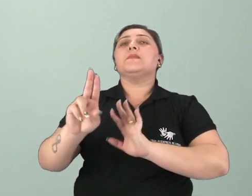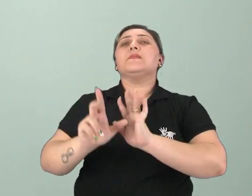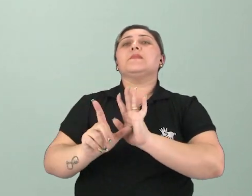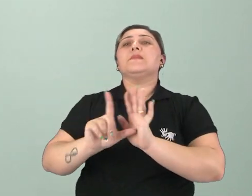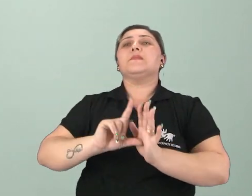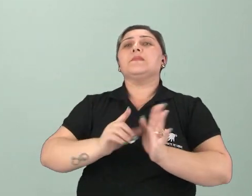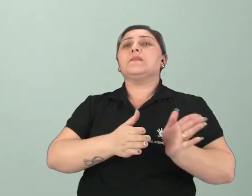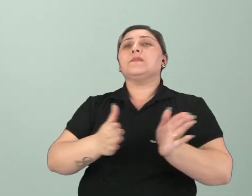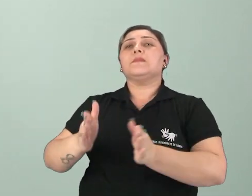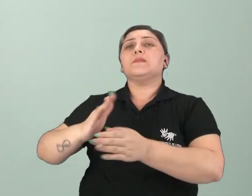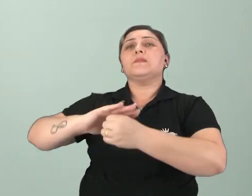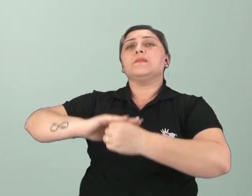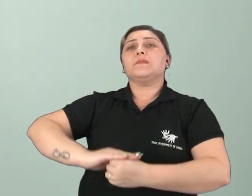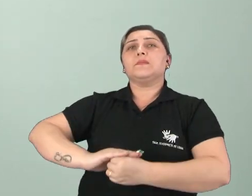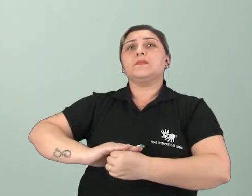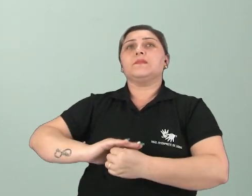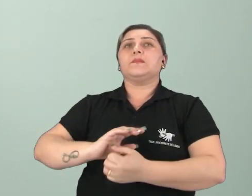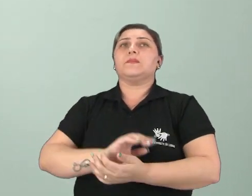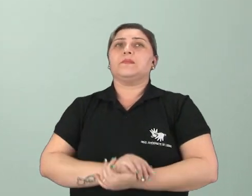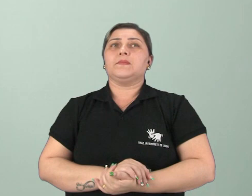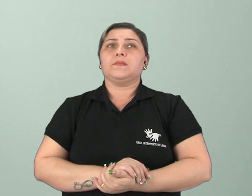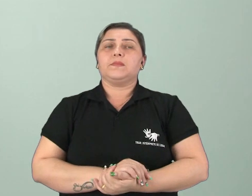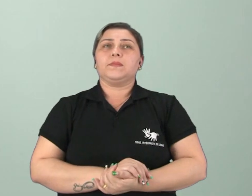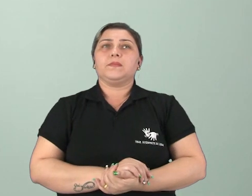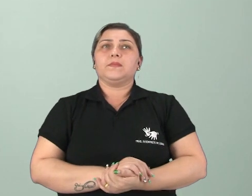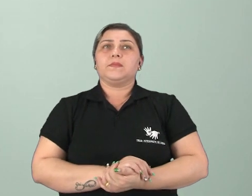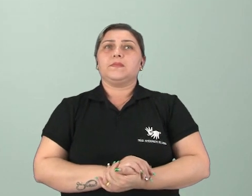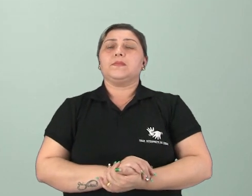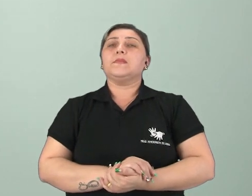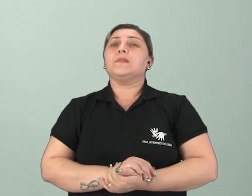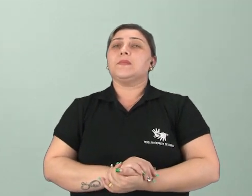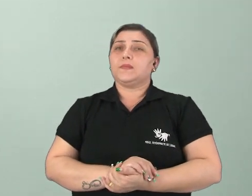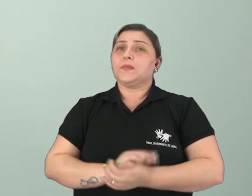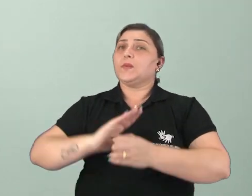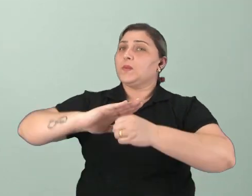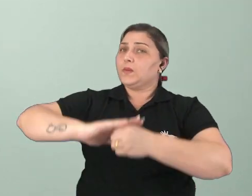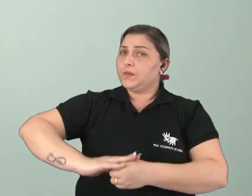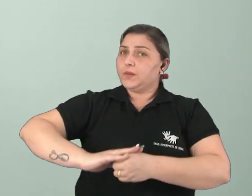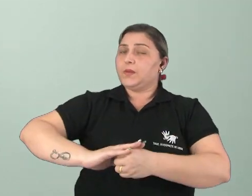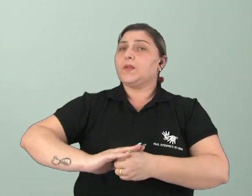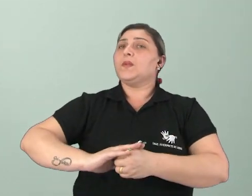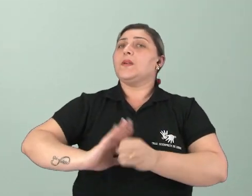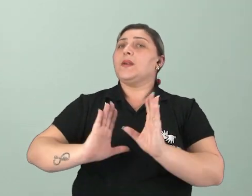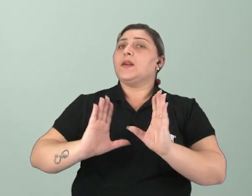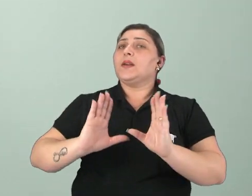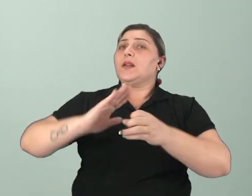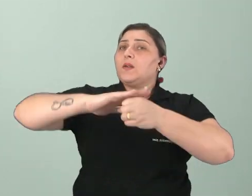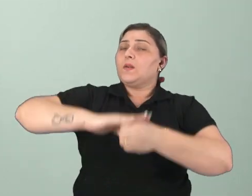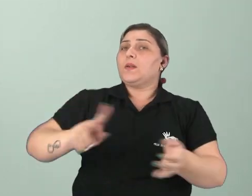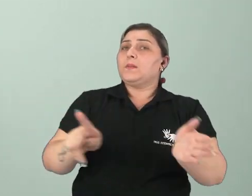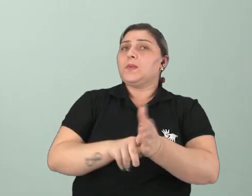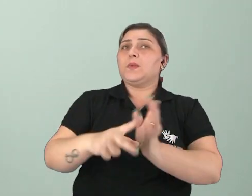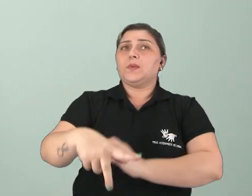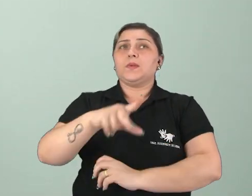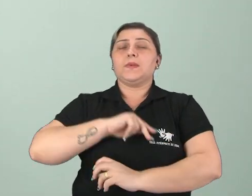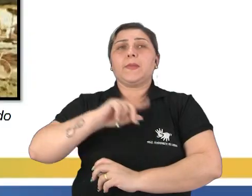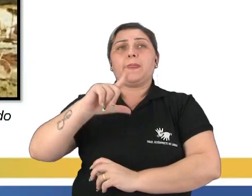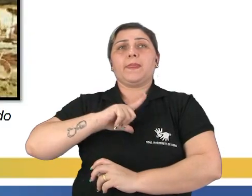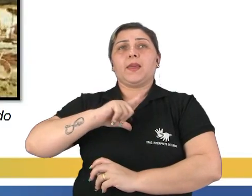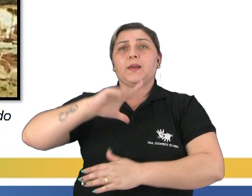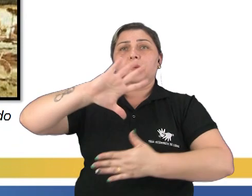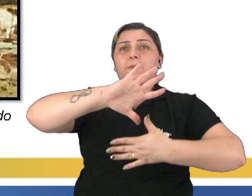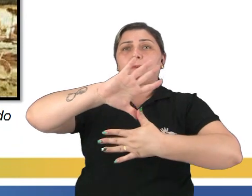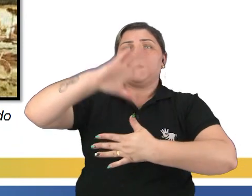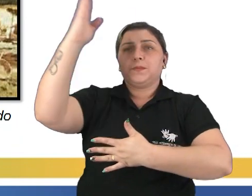colonial, certo? Que é esse período onde o Brasil era uma colônia de Portugal. E ali tem um mapa do Brasil no período